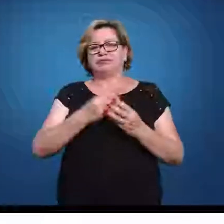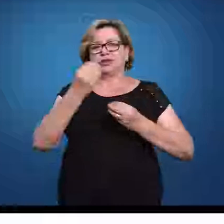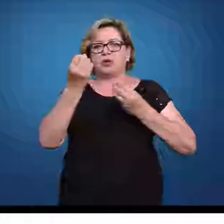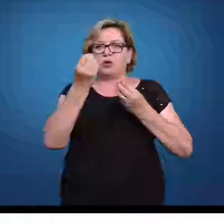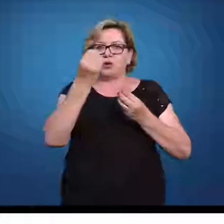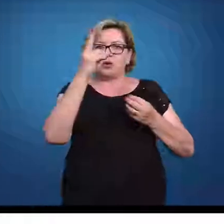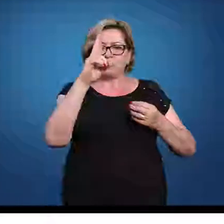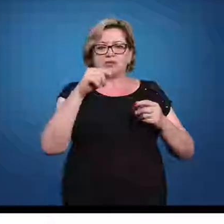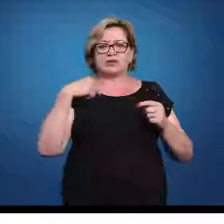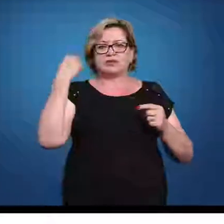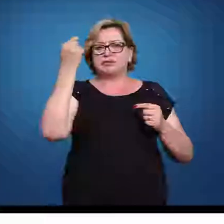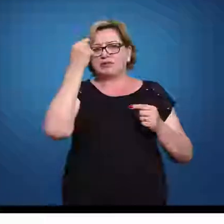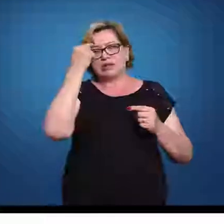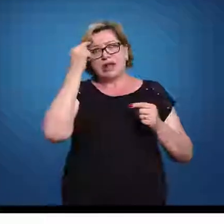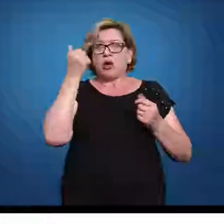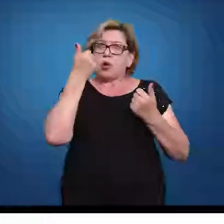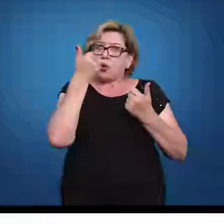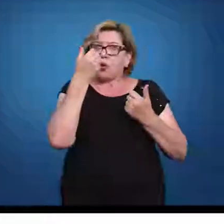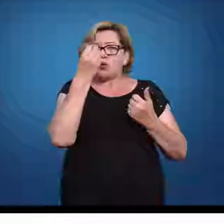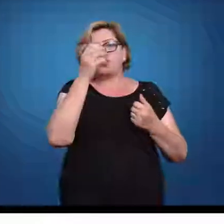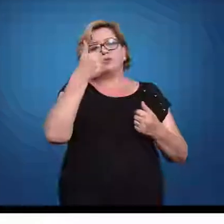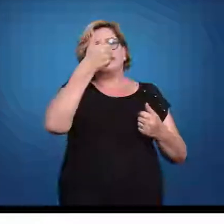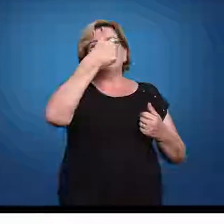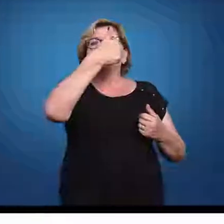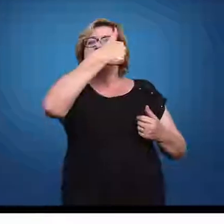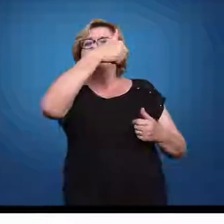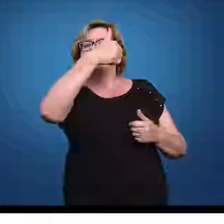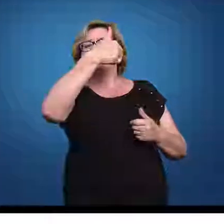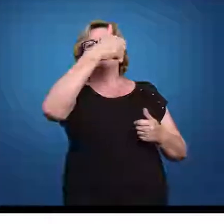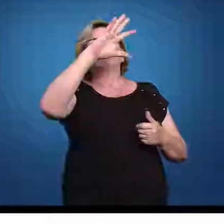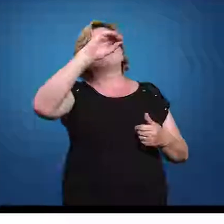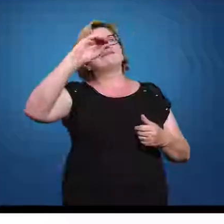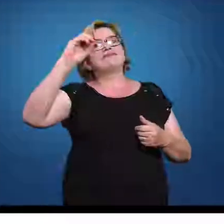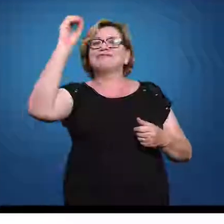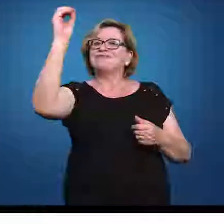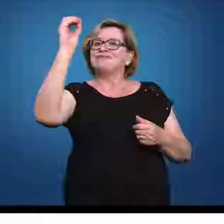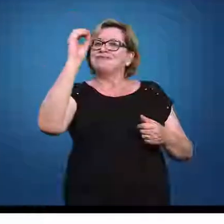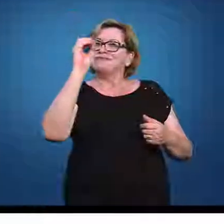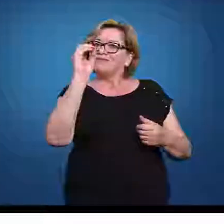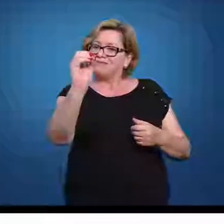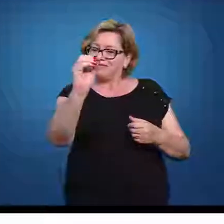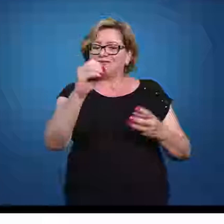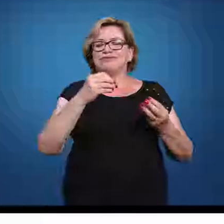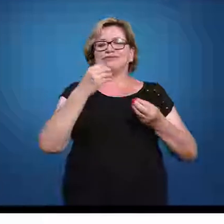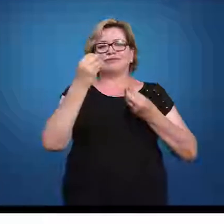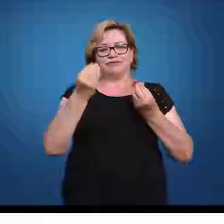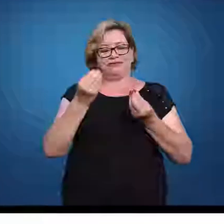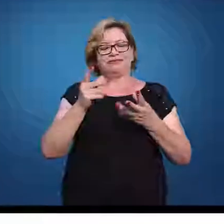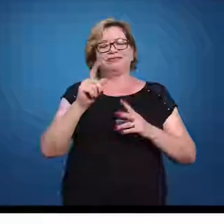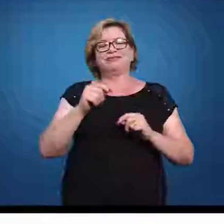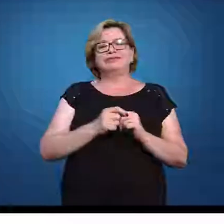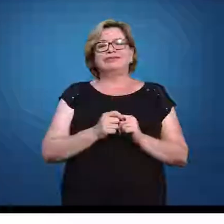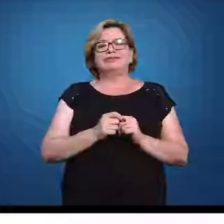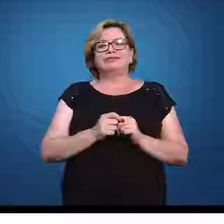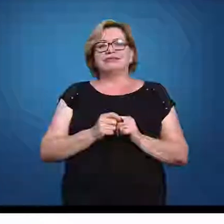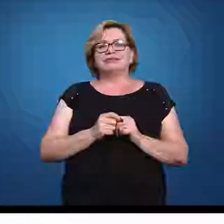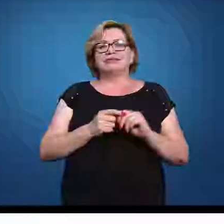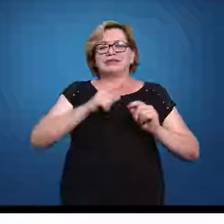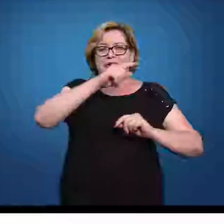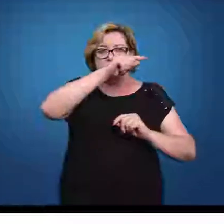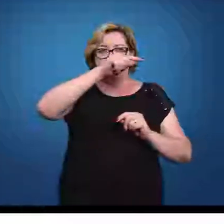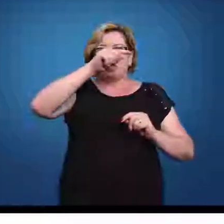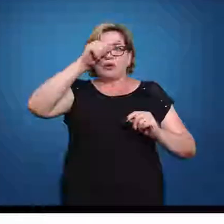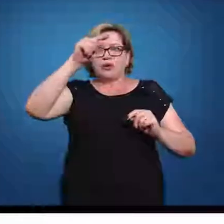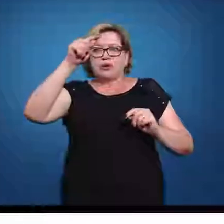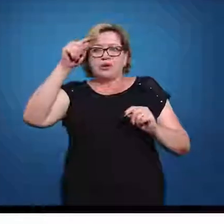Ou você pode pensar que equivale a 100, 100%. Então a área total da curva é igual a 1, ou 100%. Essa